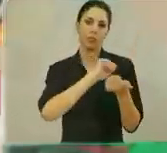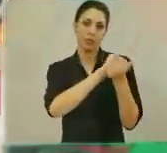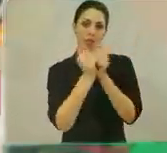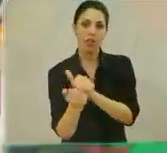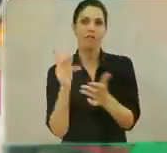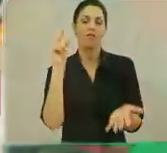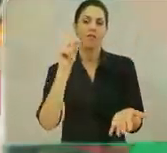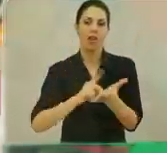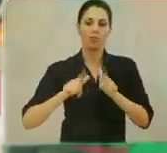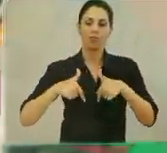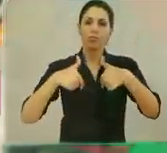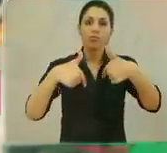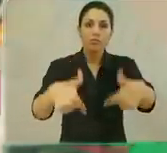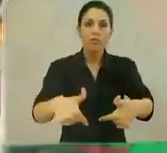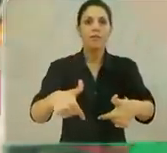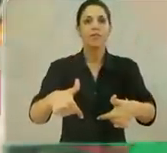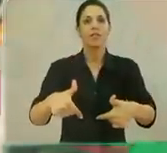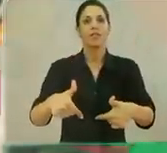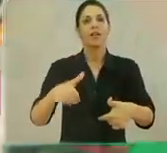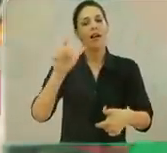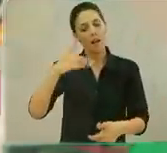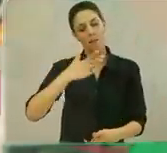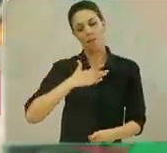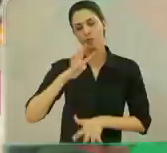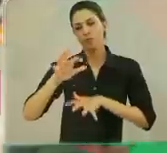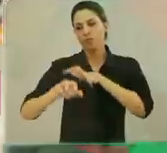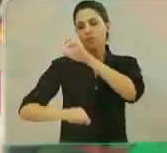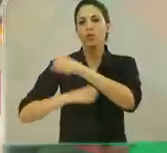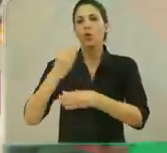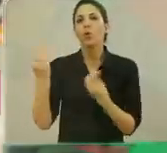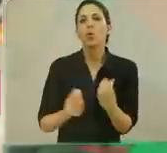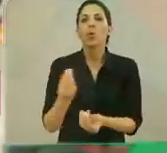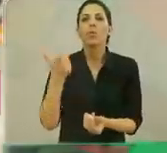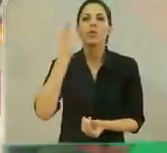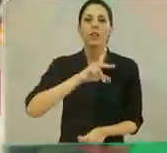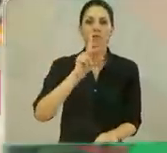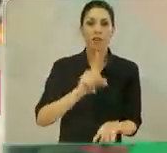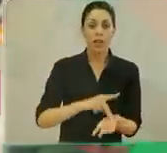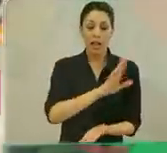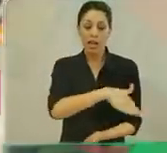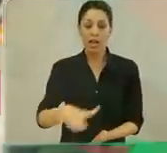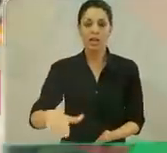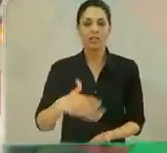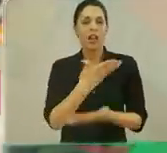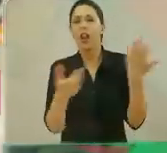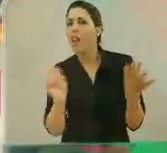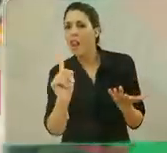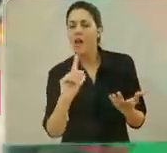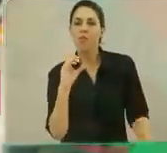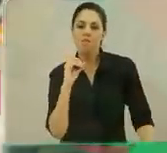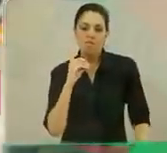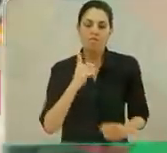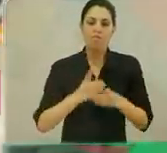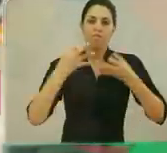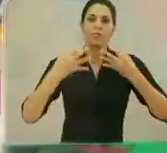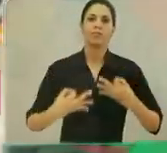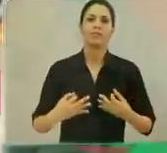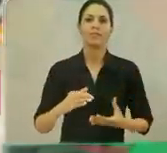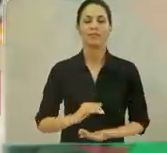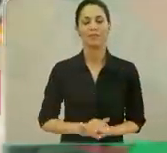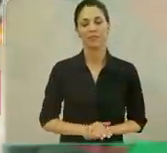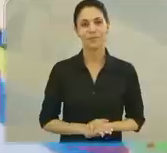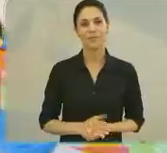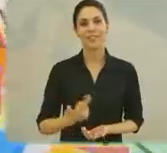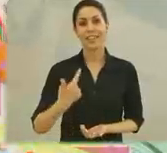adaptado e é funcional. É essa a minha busca, a funcionalidade para que essas crianças não fiquem perdidas.